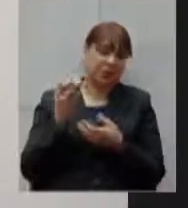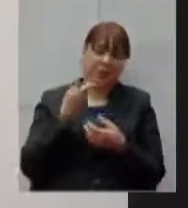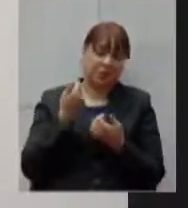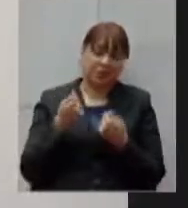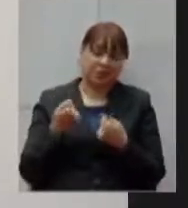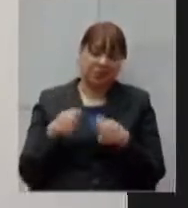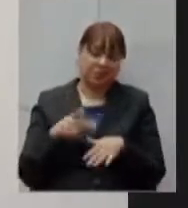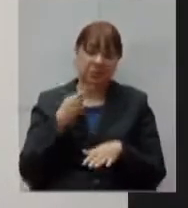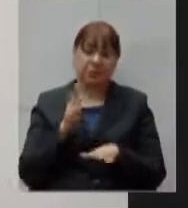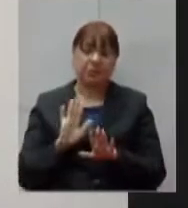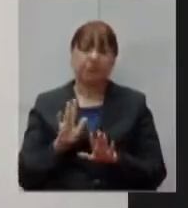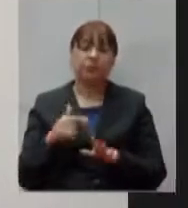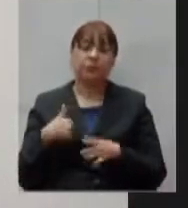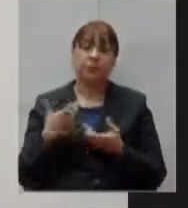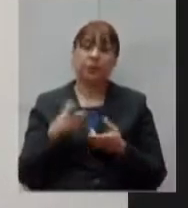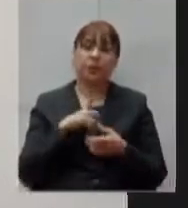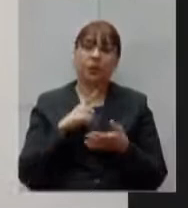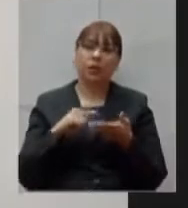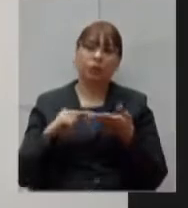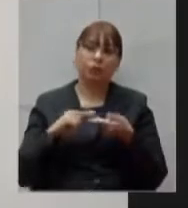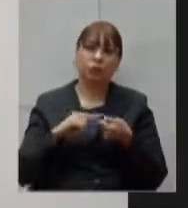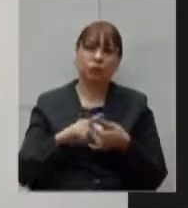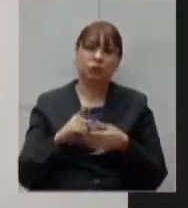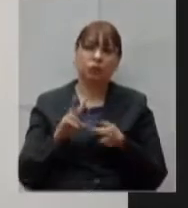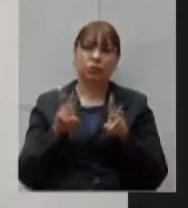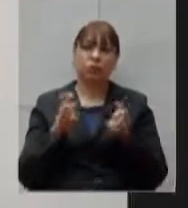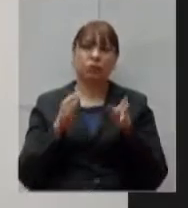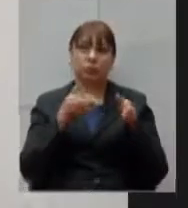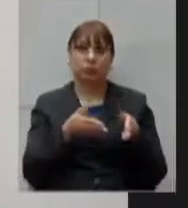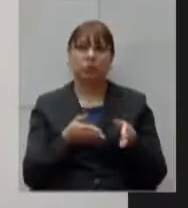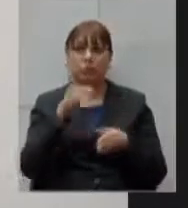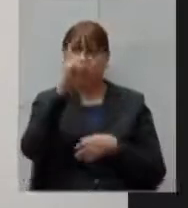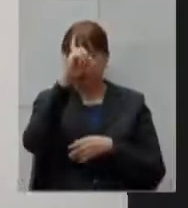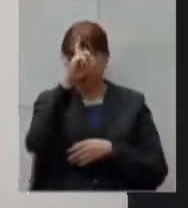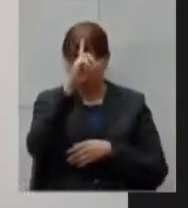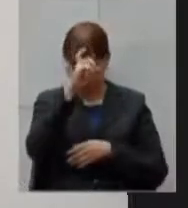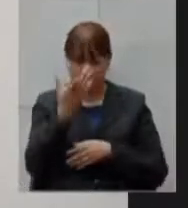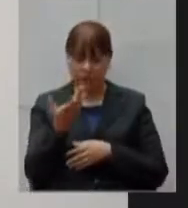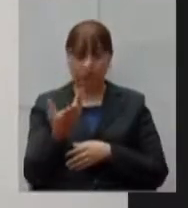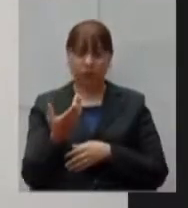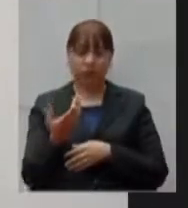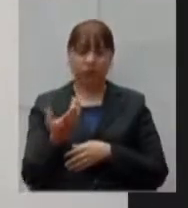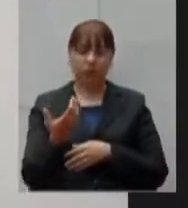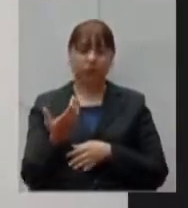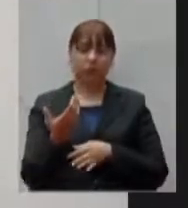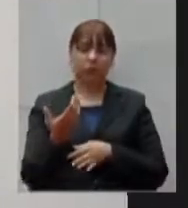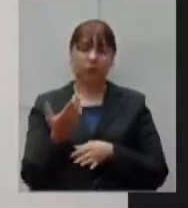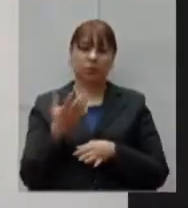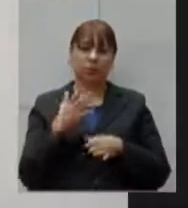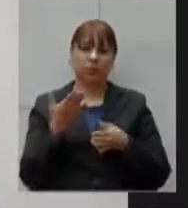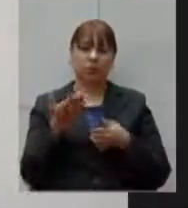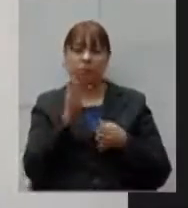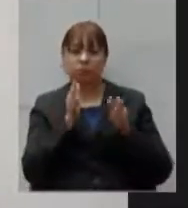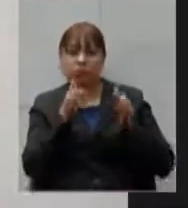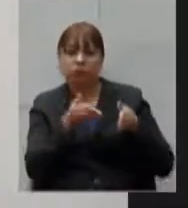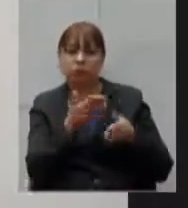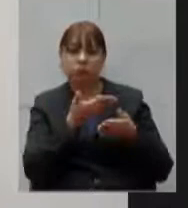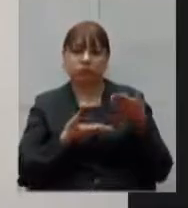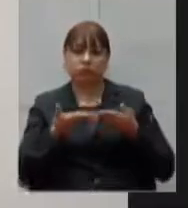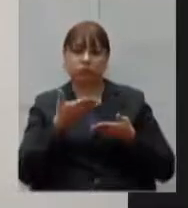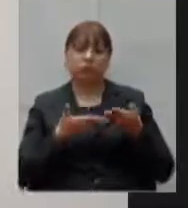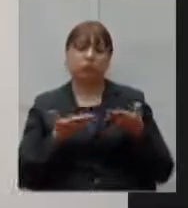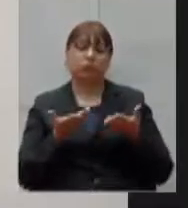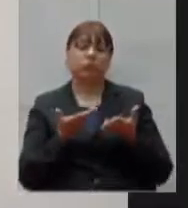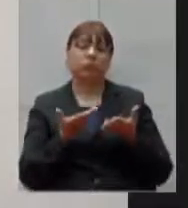questões relacionadas ao hospital de campanha que foram trazidos por vários membros do bloco democracia e luta eu